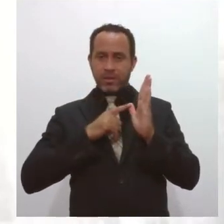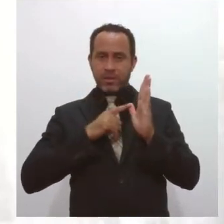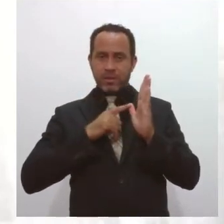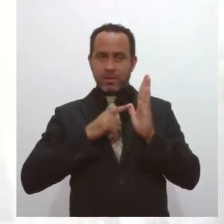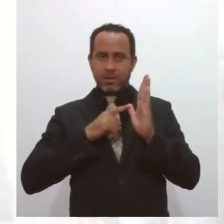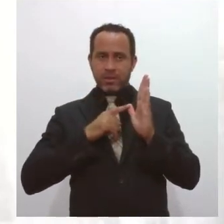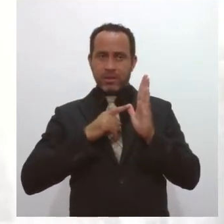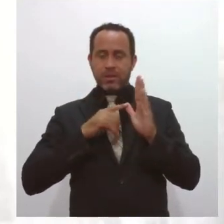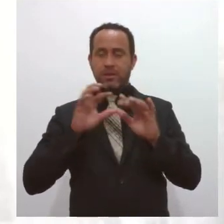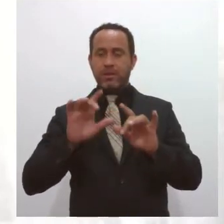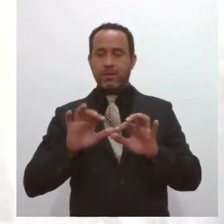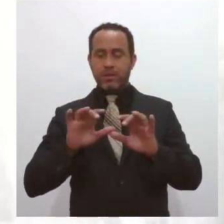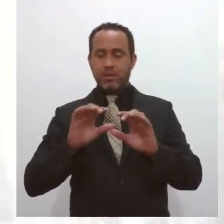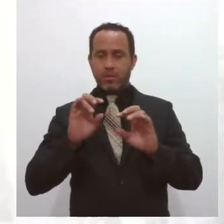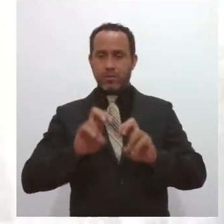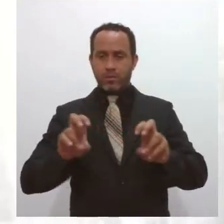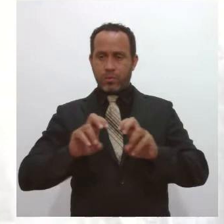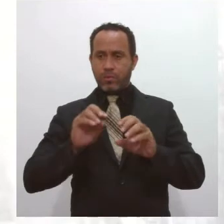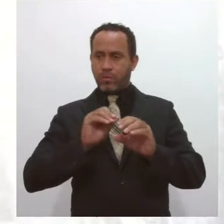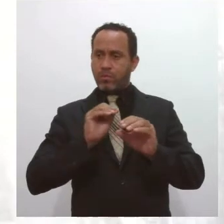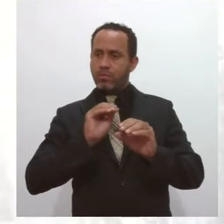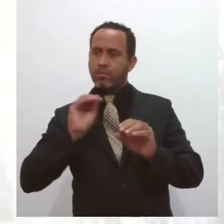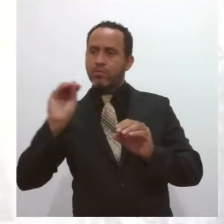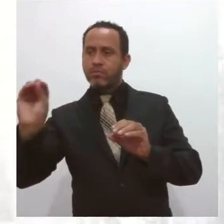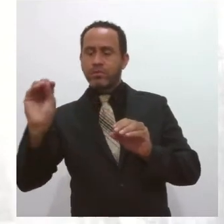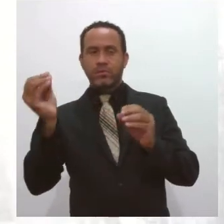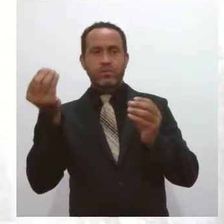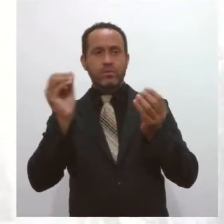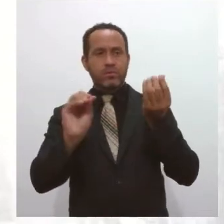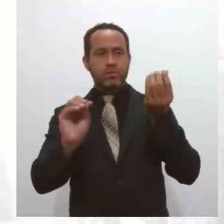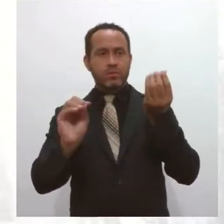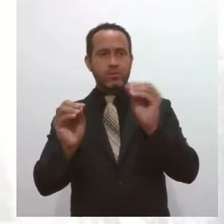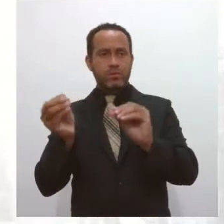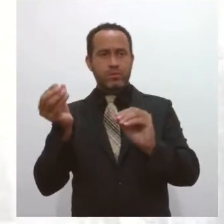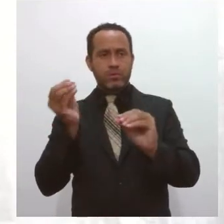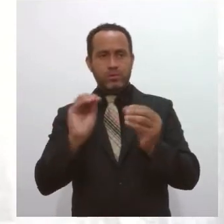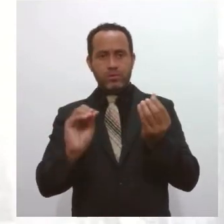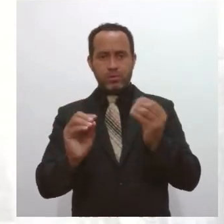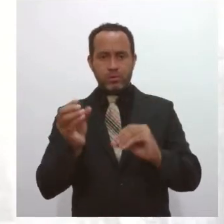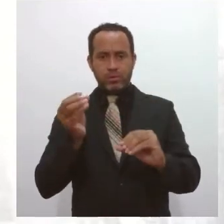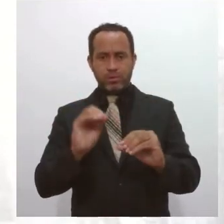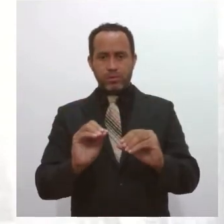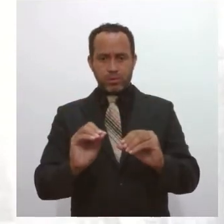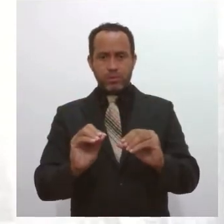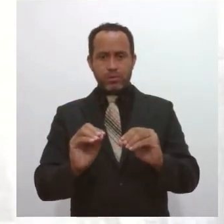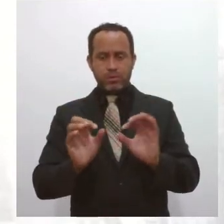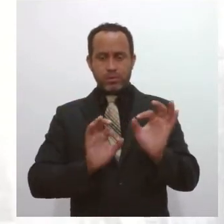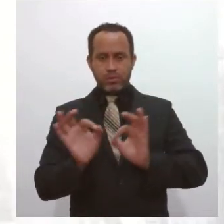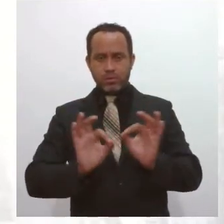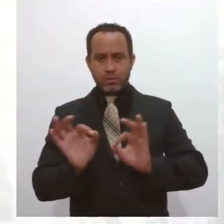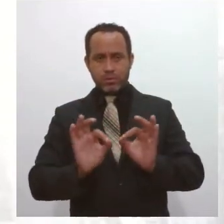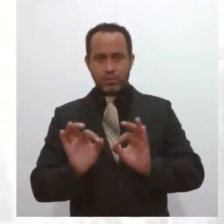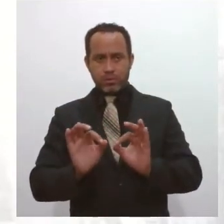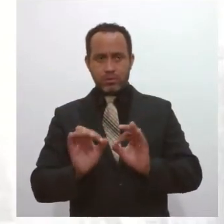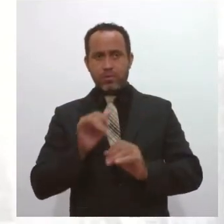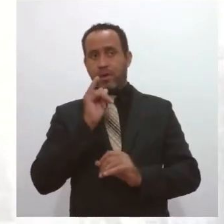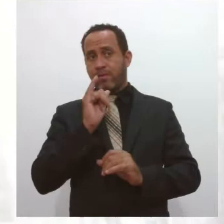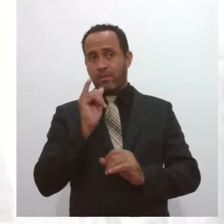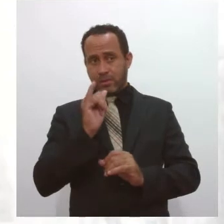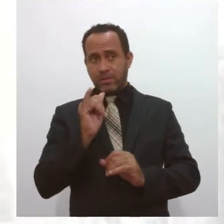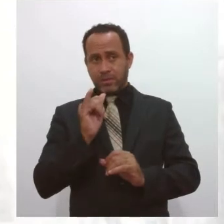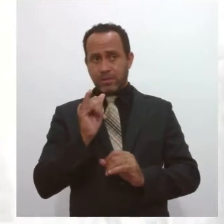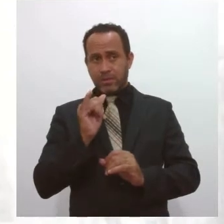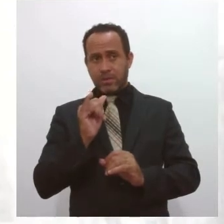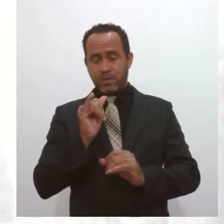do seu computador e vai importar esses dados para a declaração. Completar o